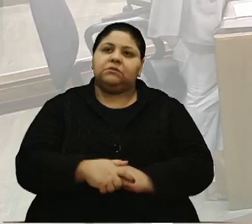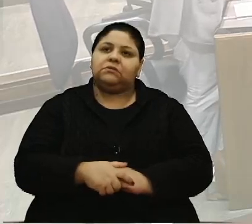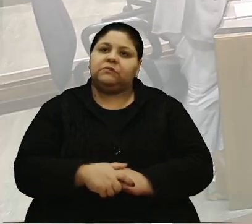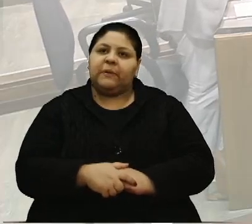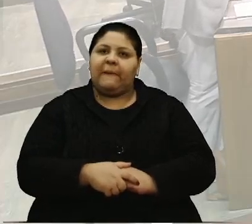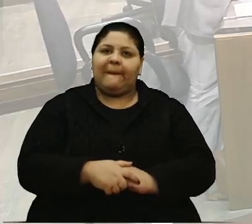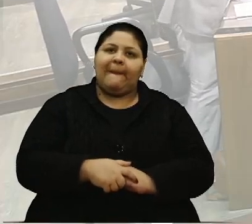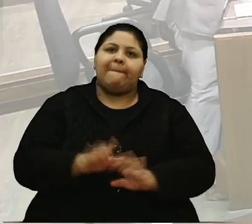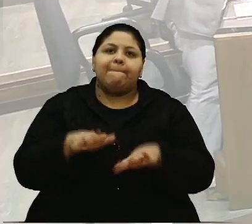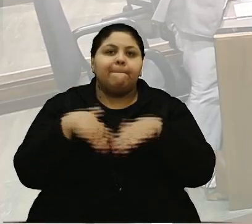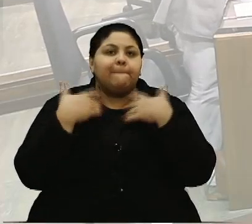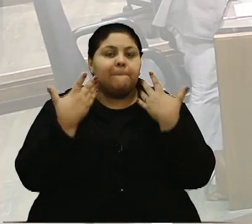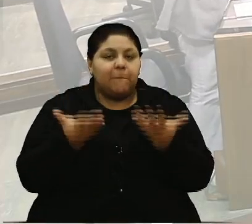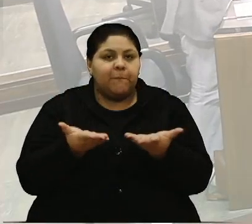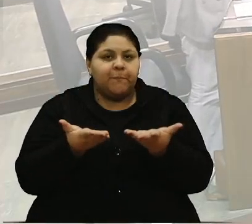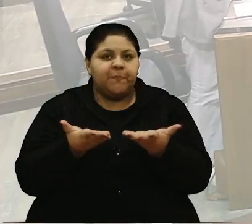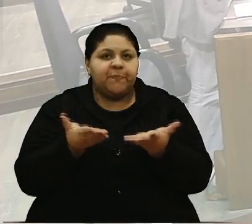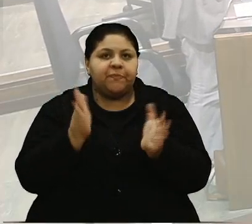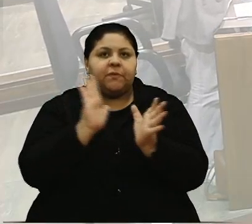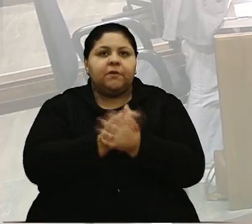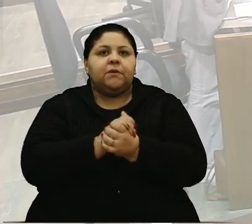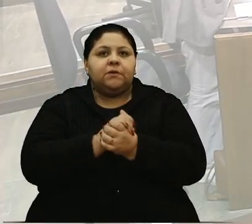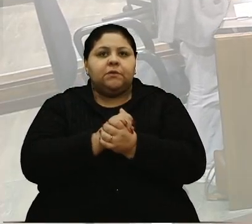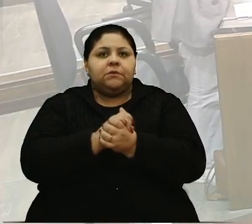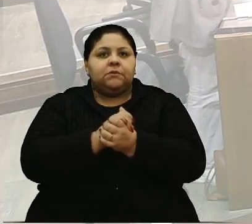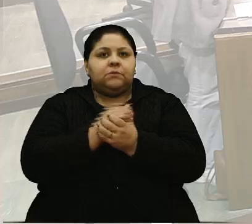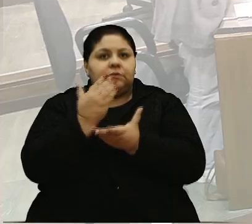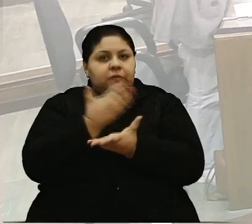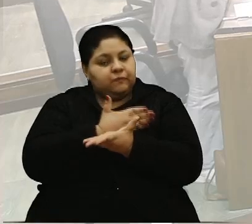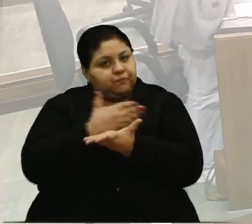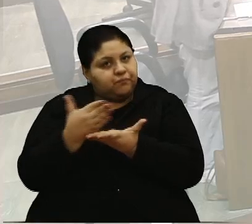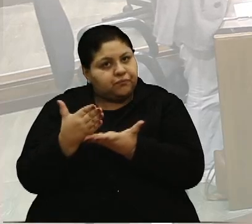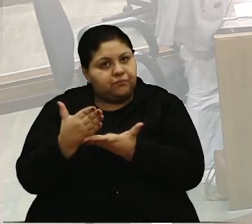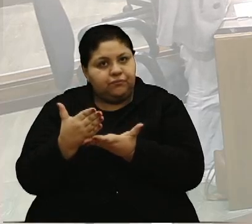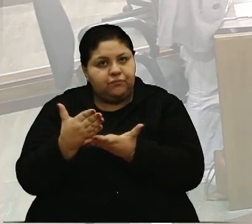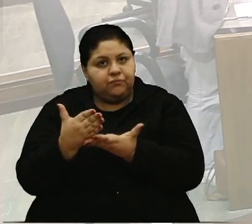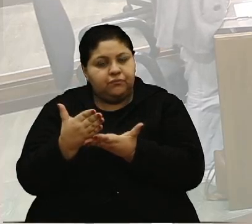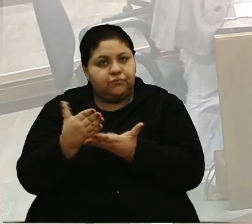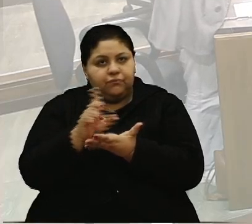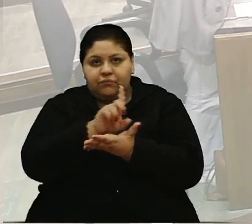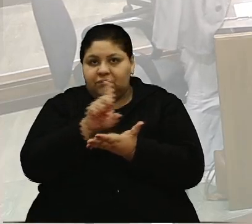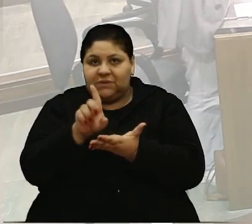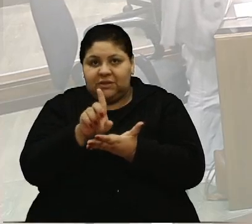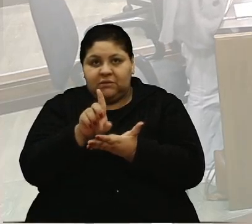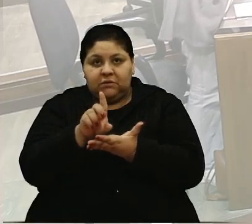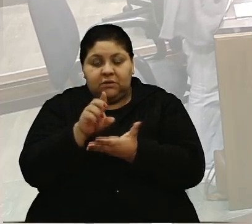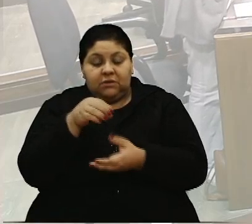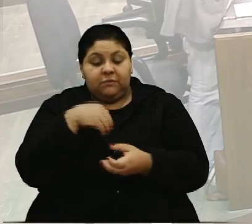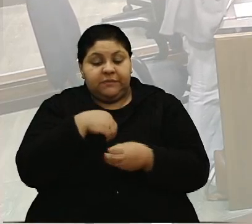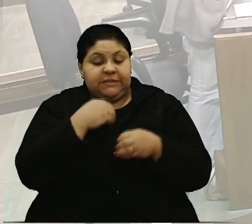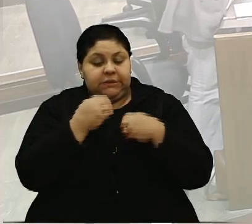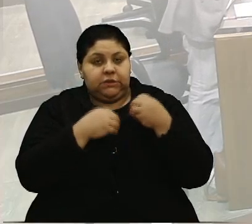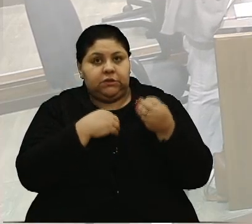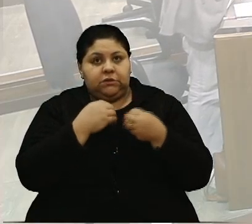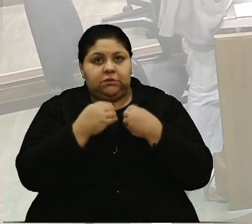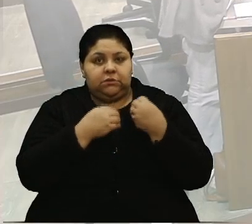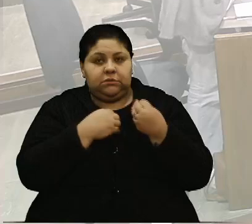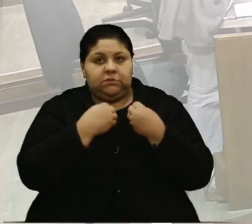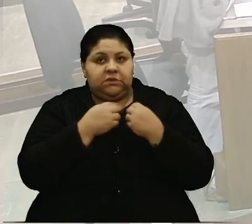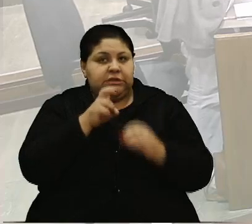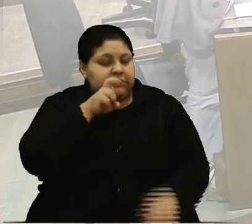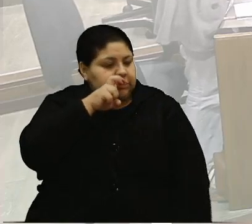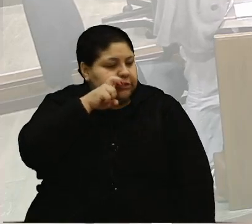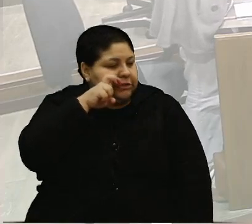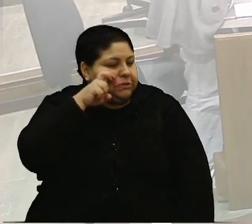Bom, quero iniciar dizendo que não me sinto coagida,